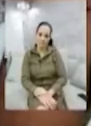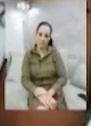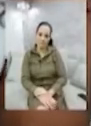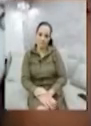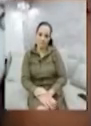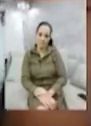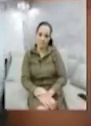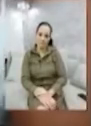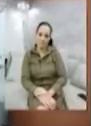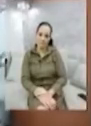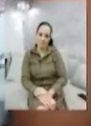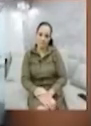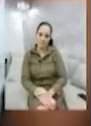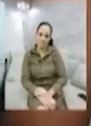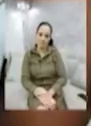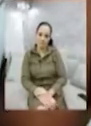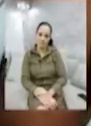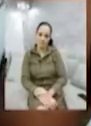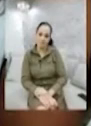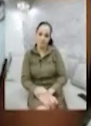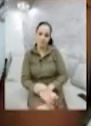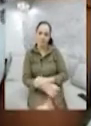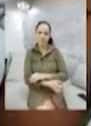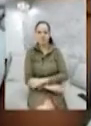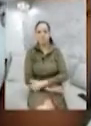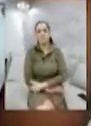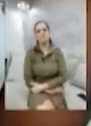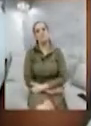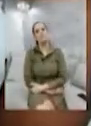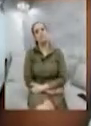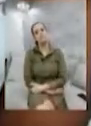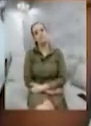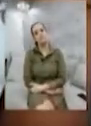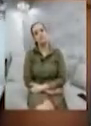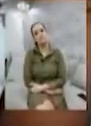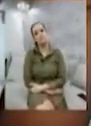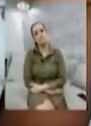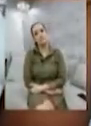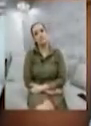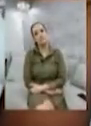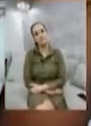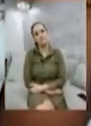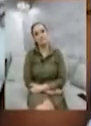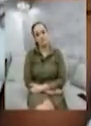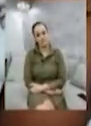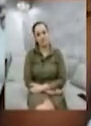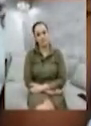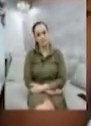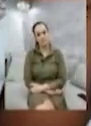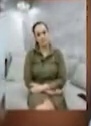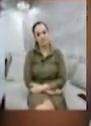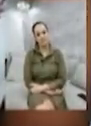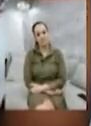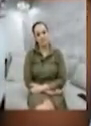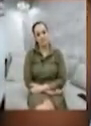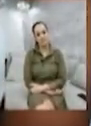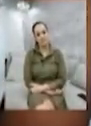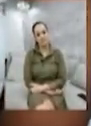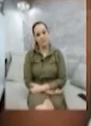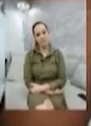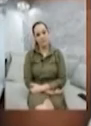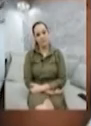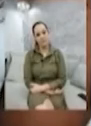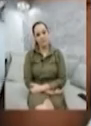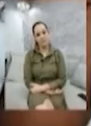pelo conselho de nutrição, a gente tinha permissão de fazer a técnica de ter chamada de vida, desde que a